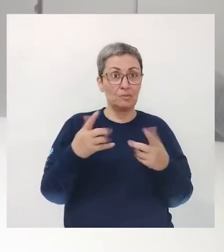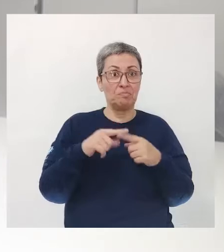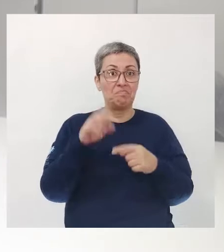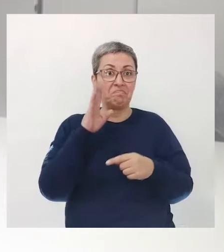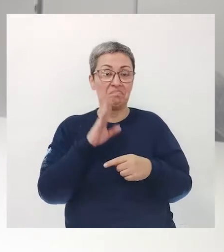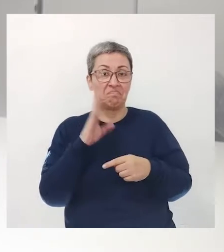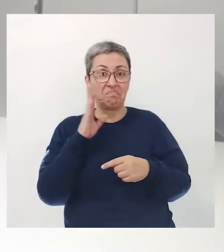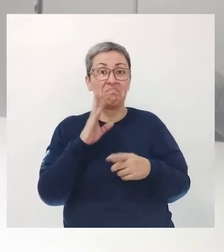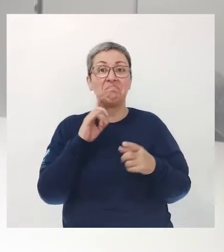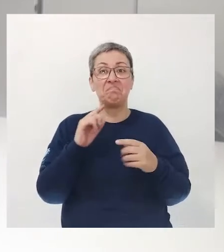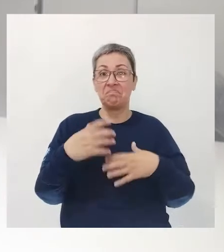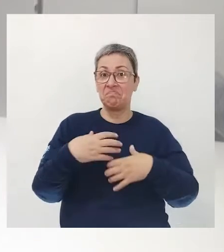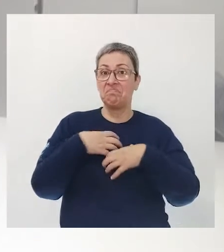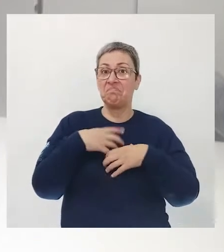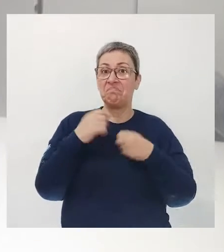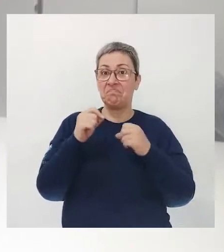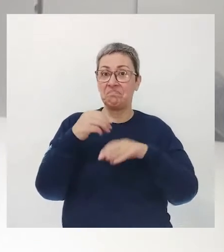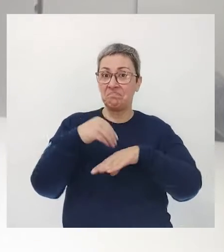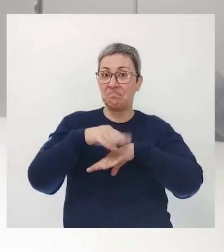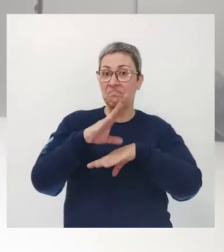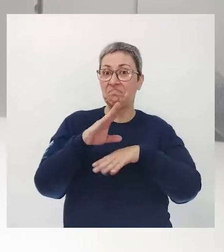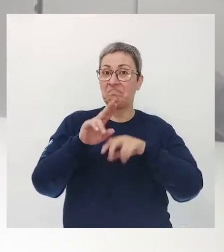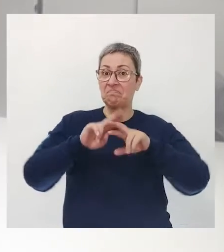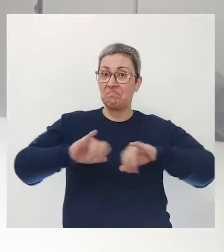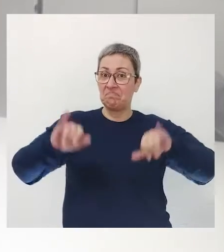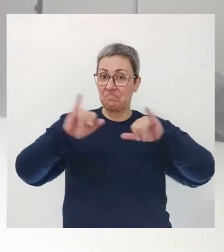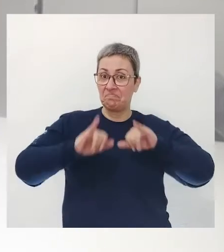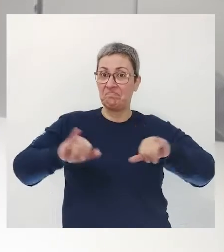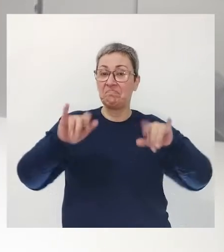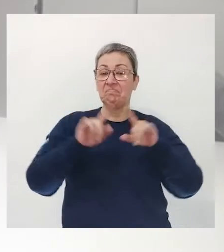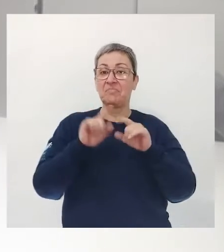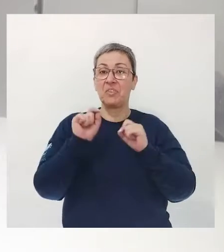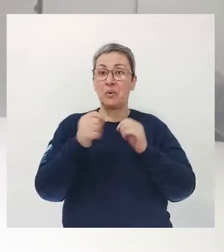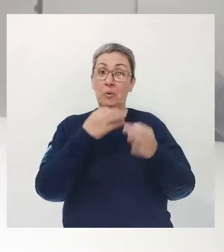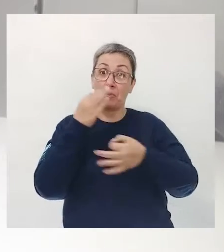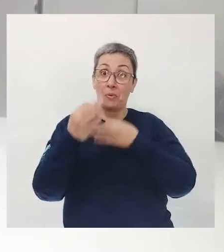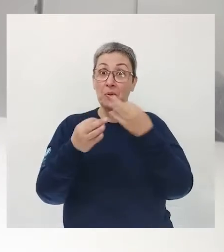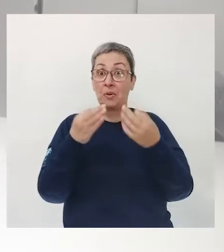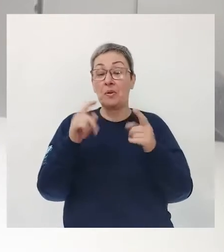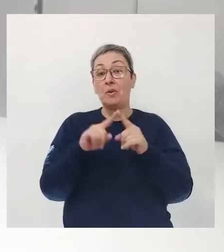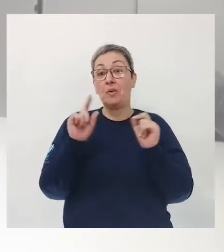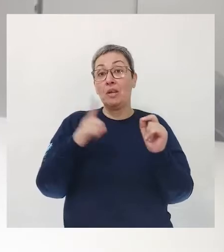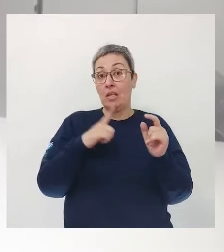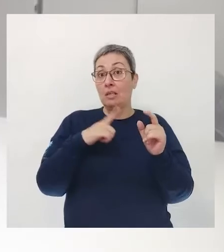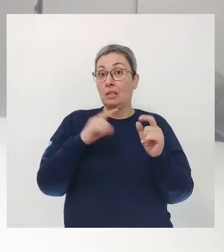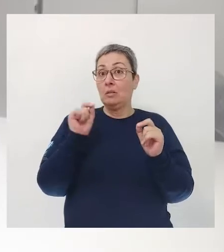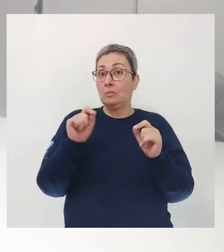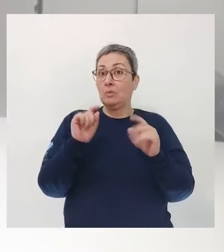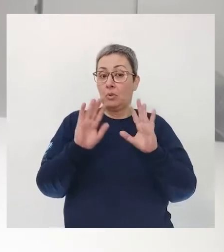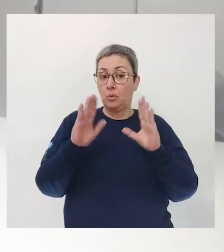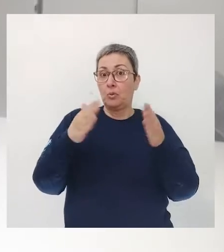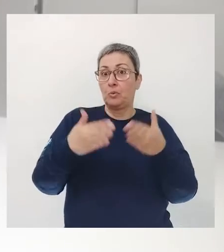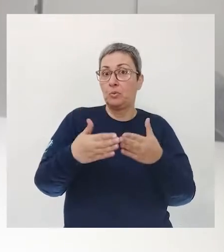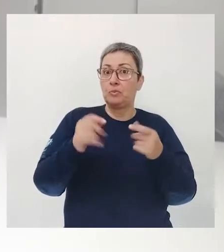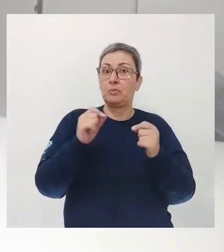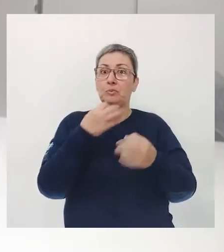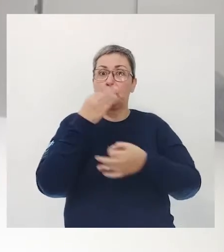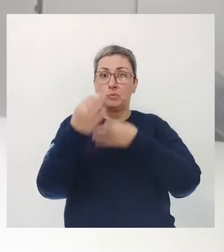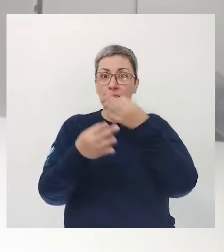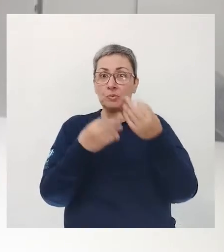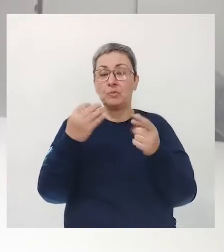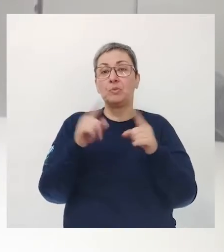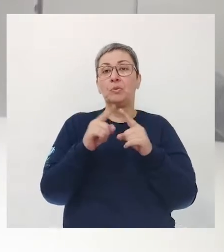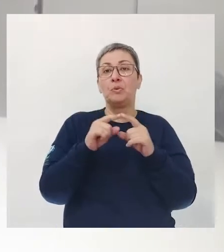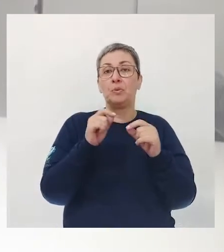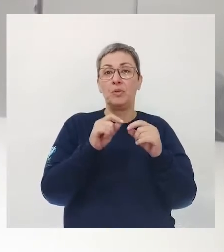Olha que legal. É uma maneira de colocar uma notícia aí, né? Uma crítica. Que comporta crítica, focaliza por meio